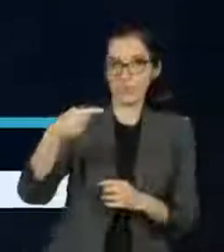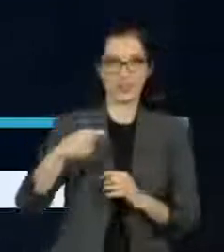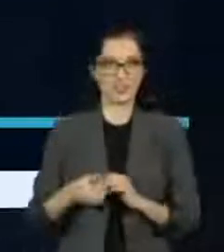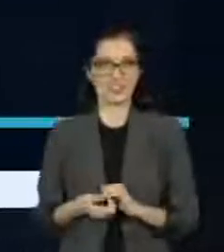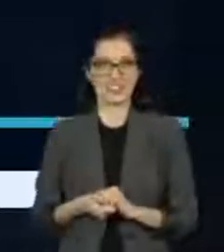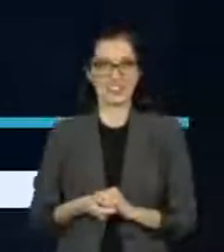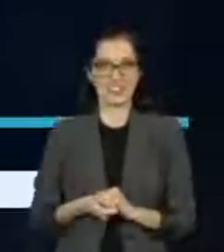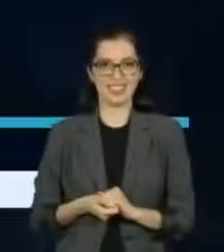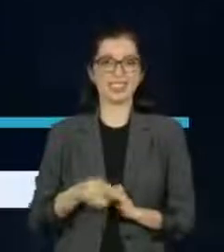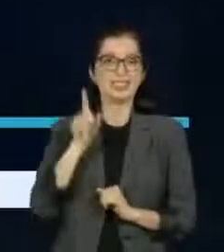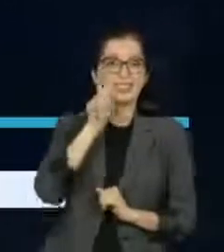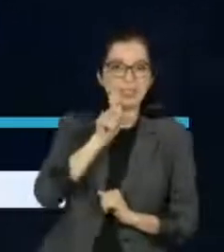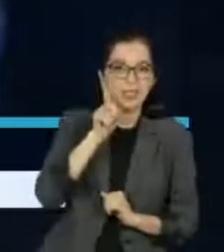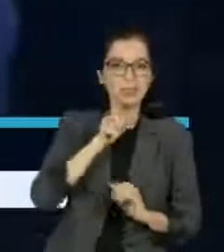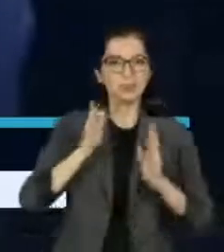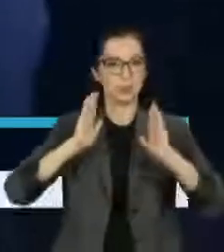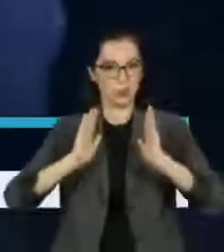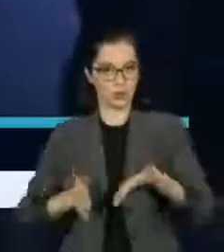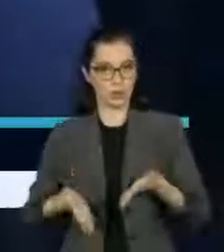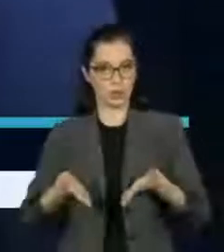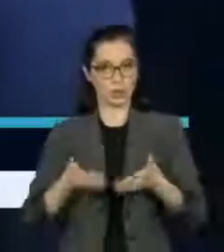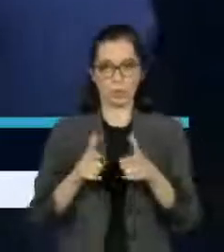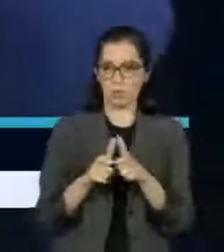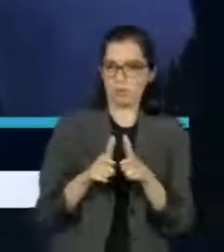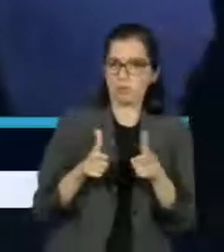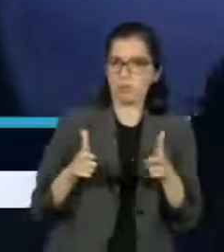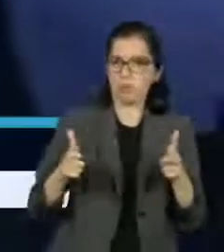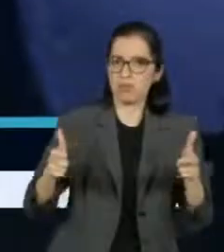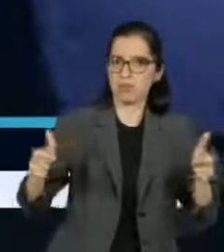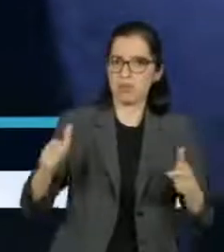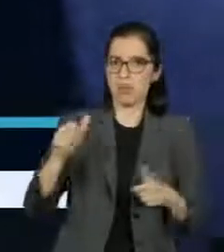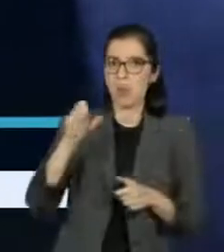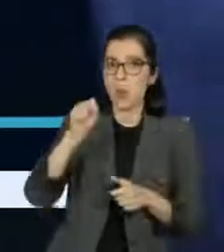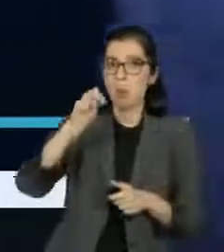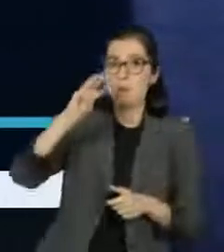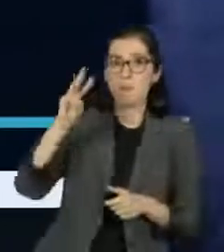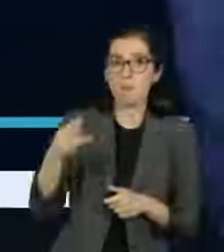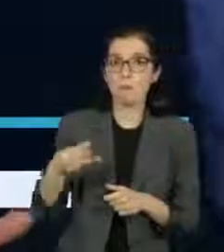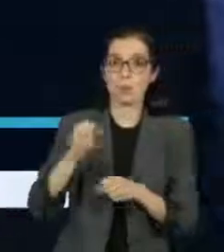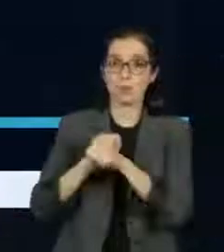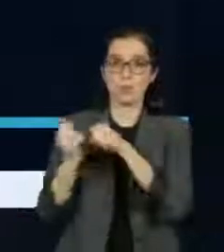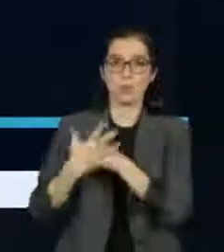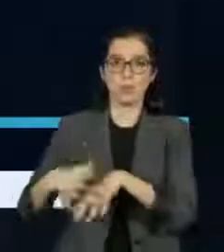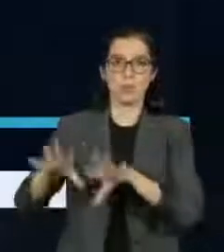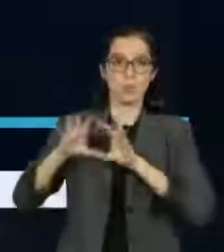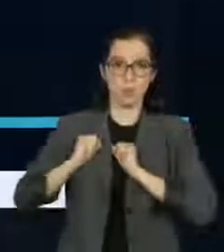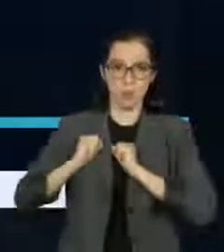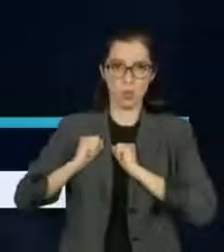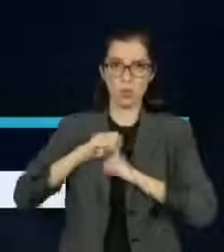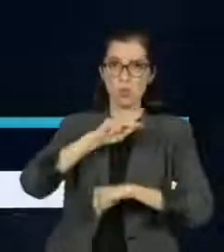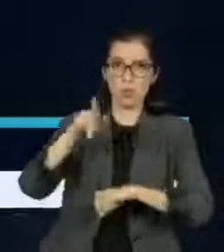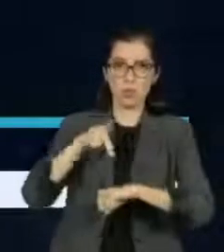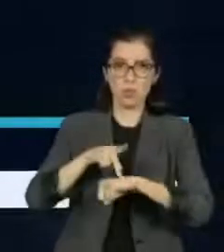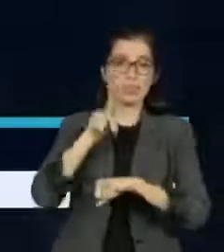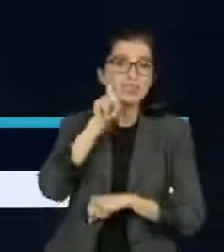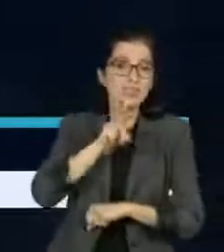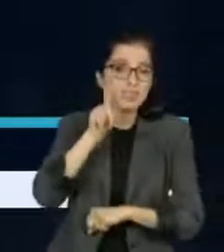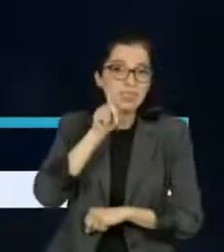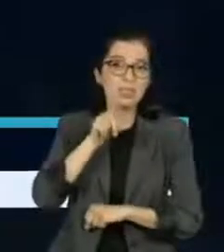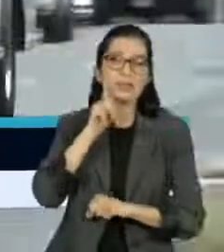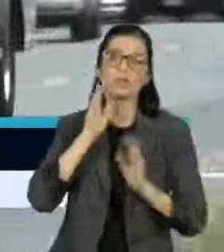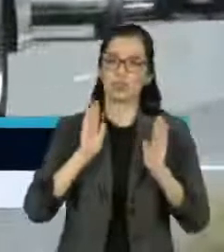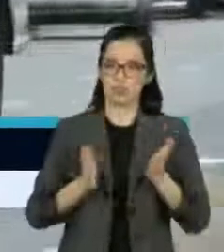Os Estados Unidos superaram a marca de 8 milhões de casos confirmados pelo novo coronavírus e o país registra aumento no número de